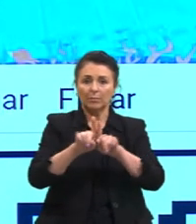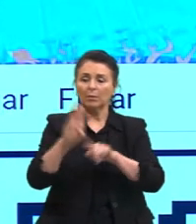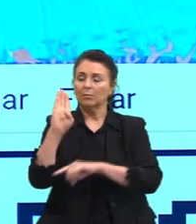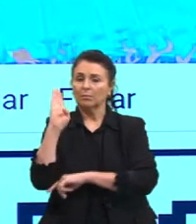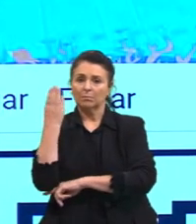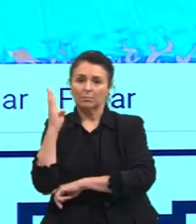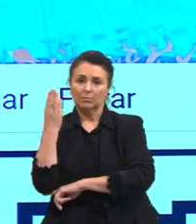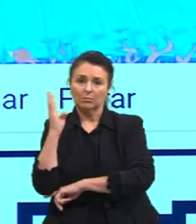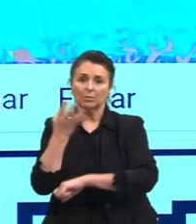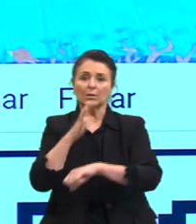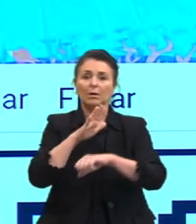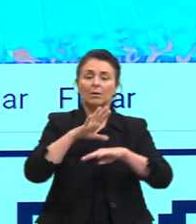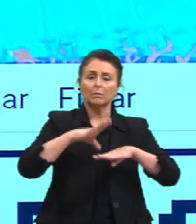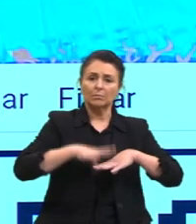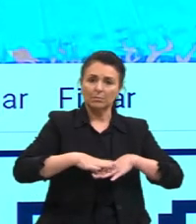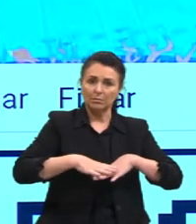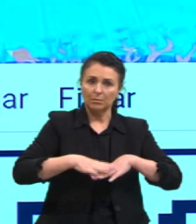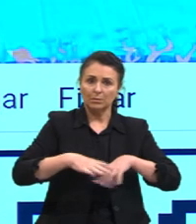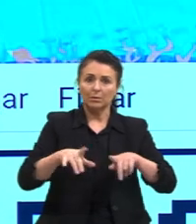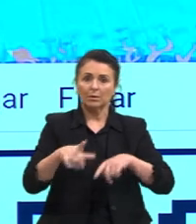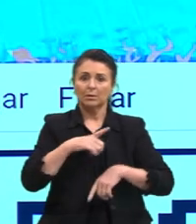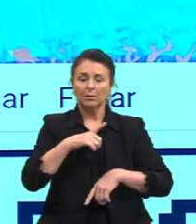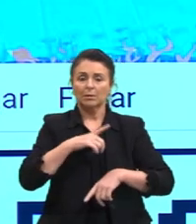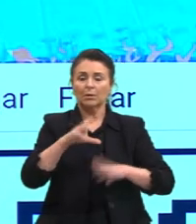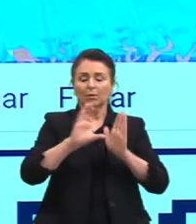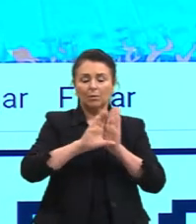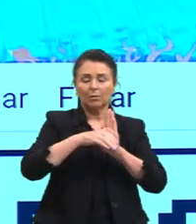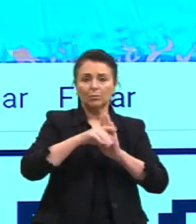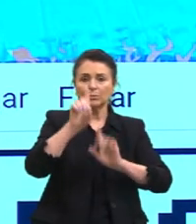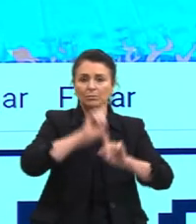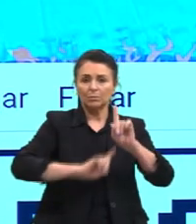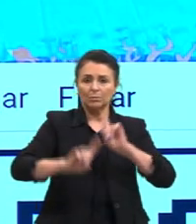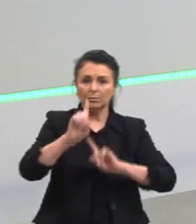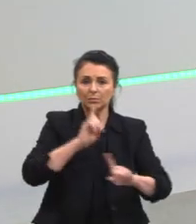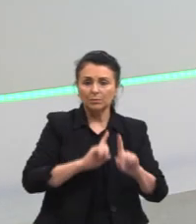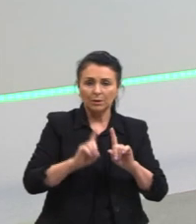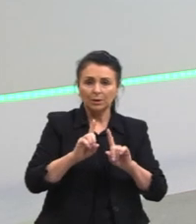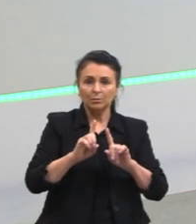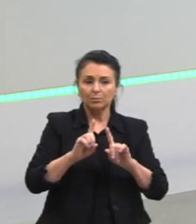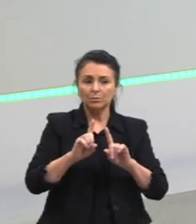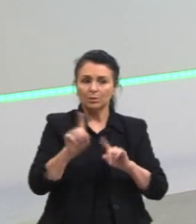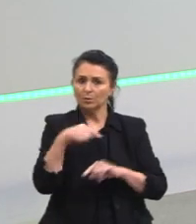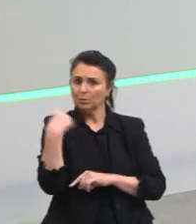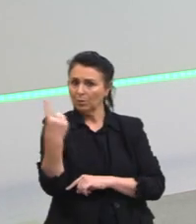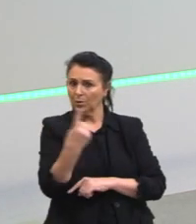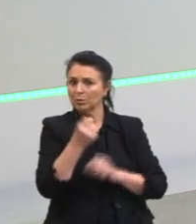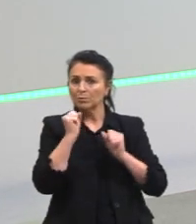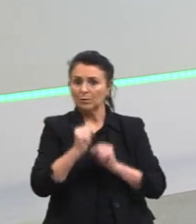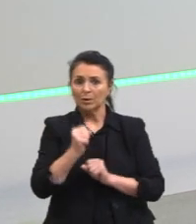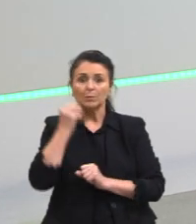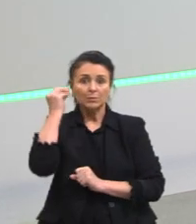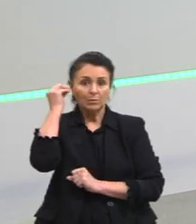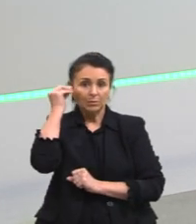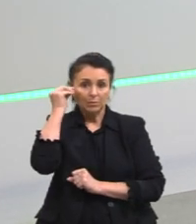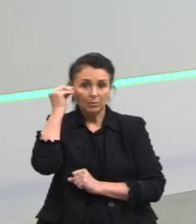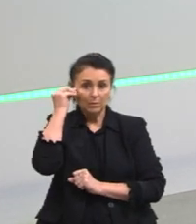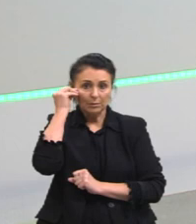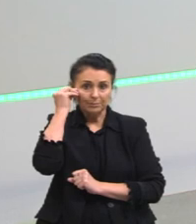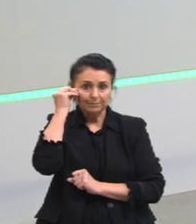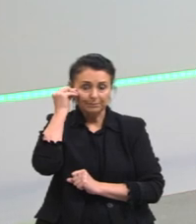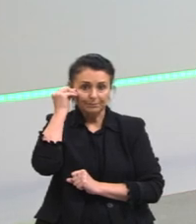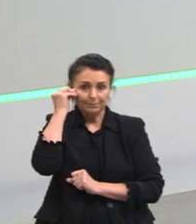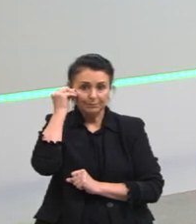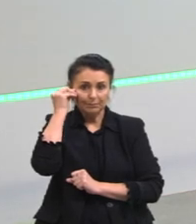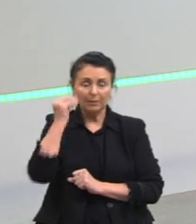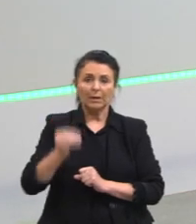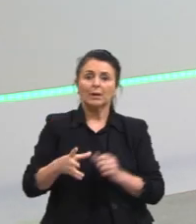biologia, de matemática. Então, alguns conceitos que às vezes fica difícil da gente simular de verdade. O simulador, né? Que